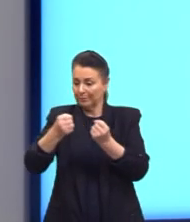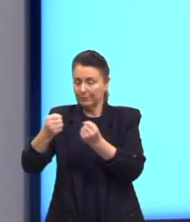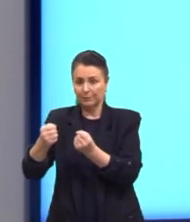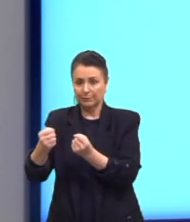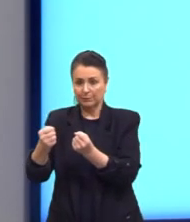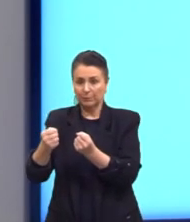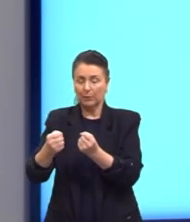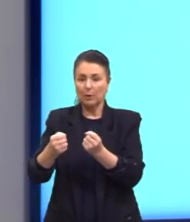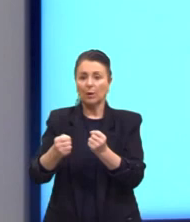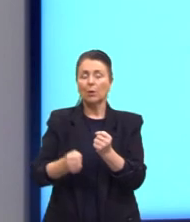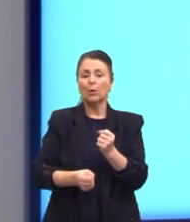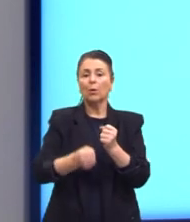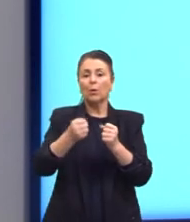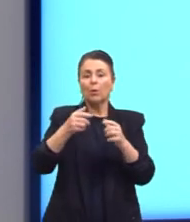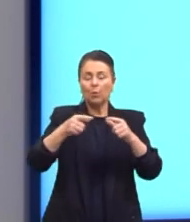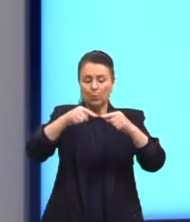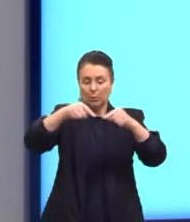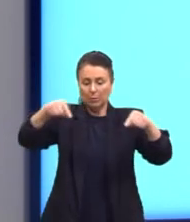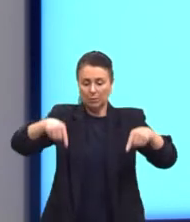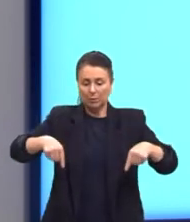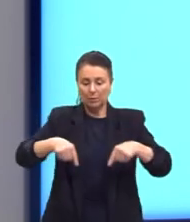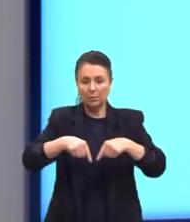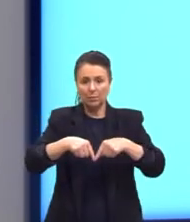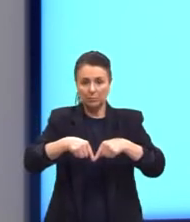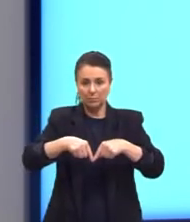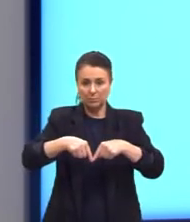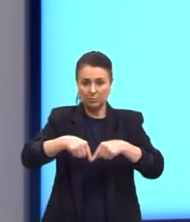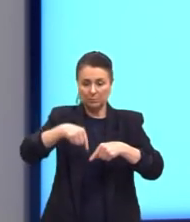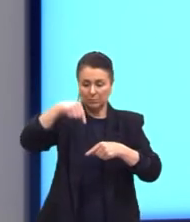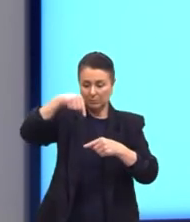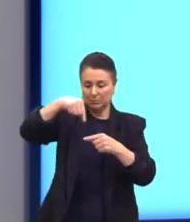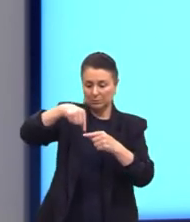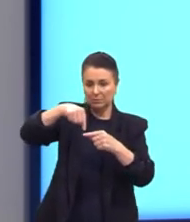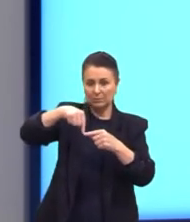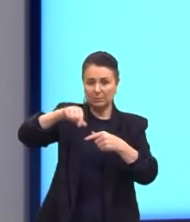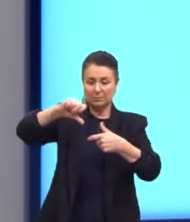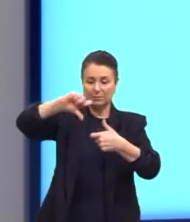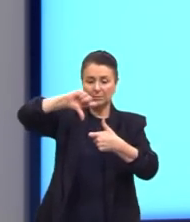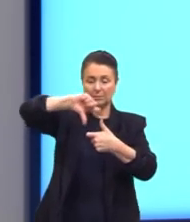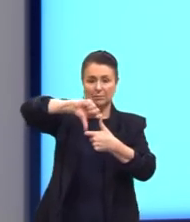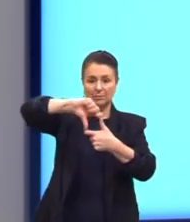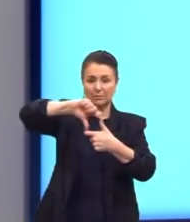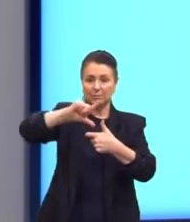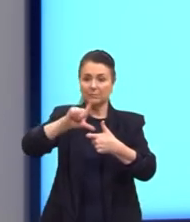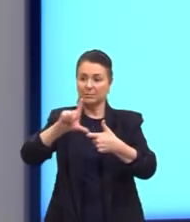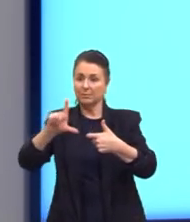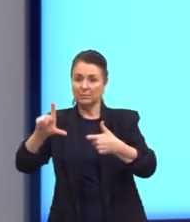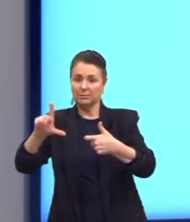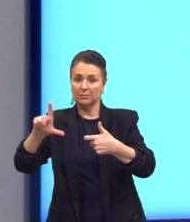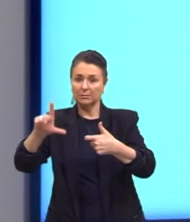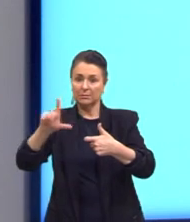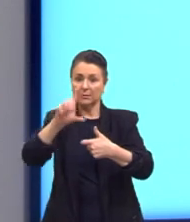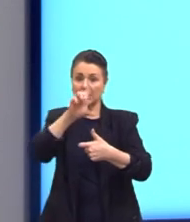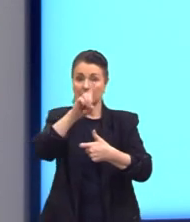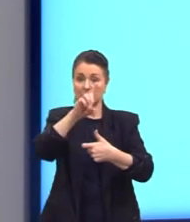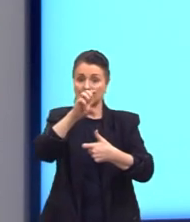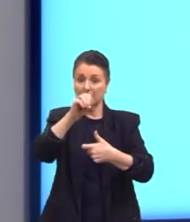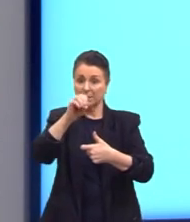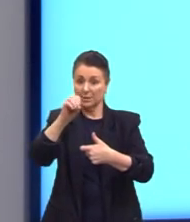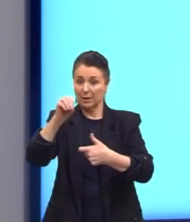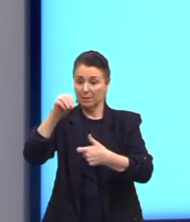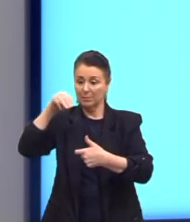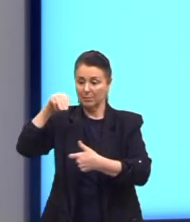quarteirões formados pelos cruzamentos dessas vias formam quadrados de lados medindo 100 metros.